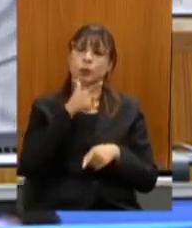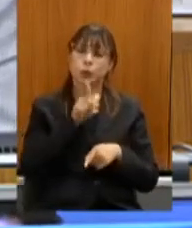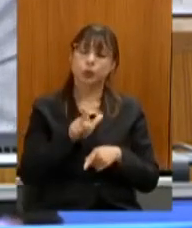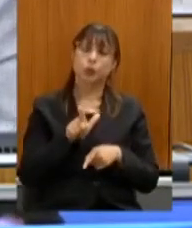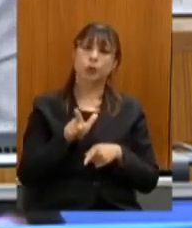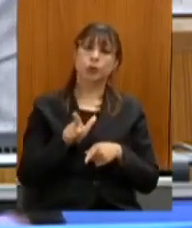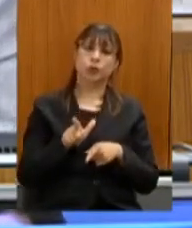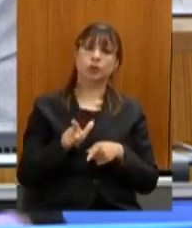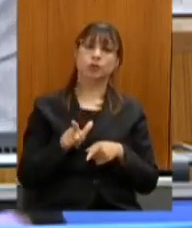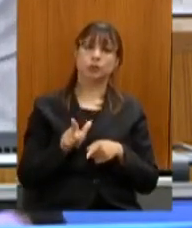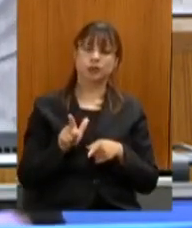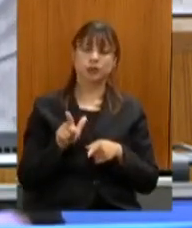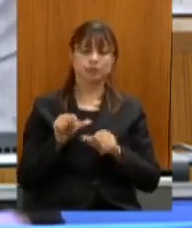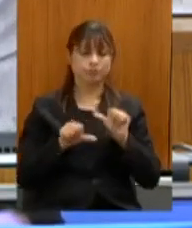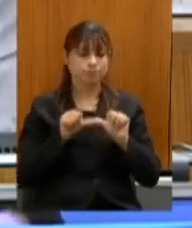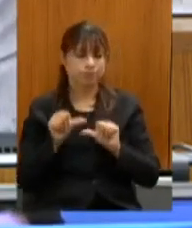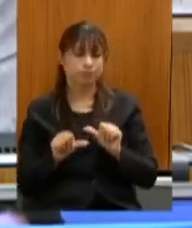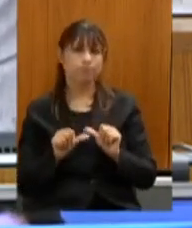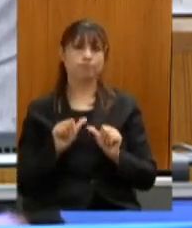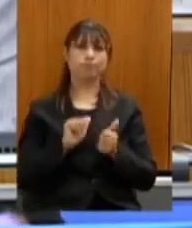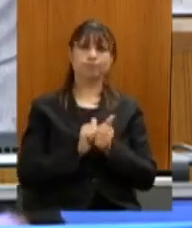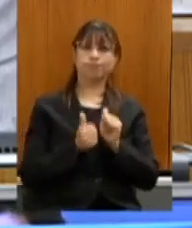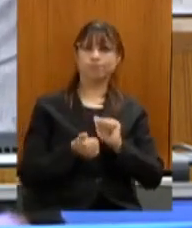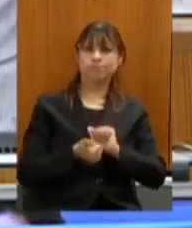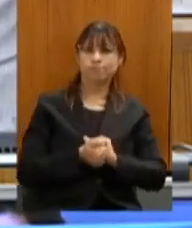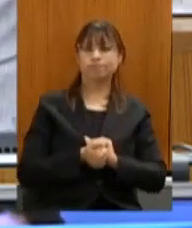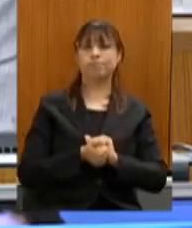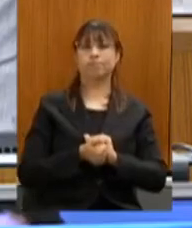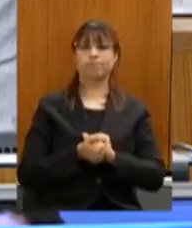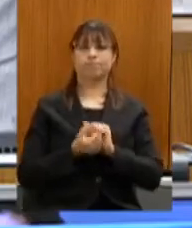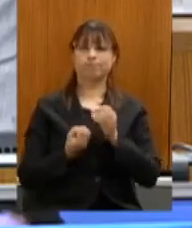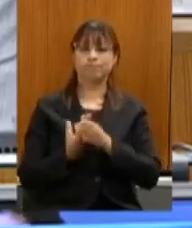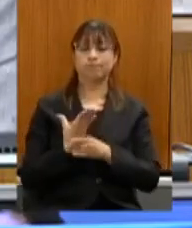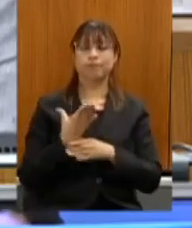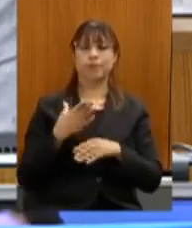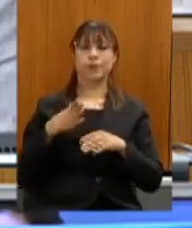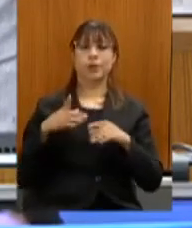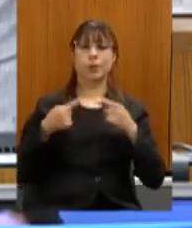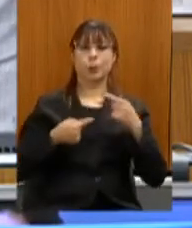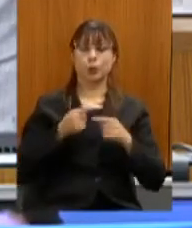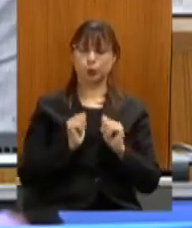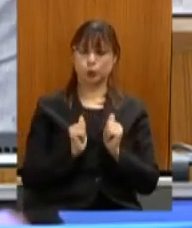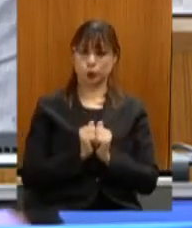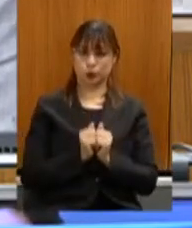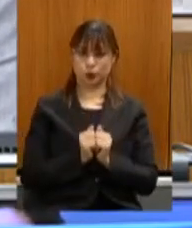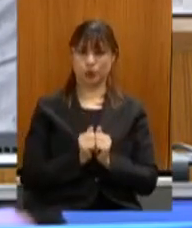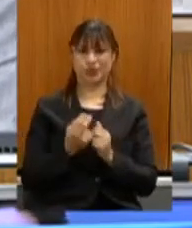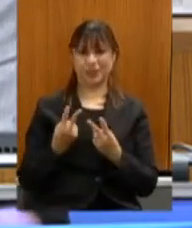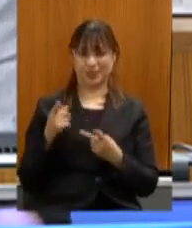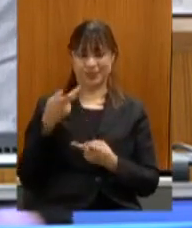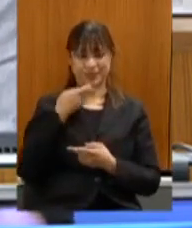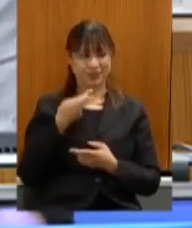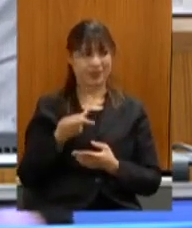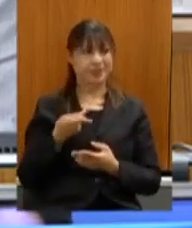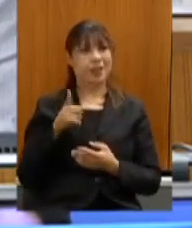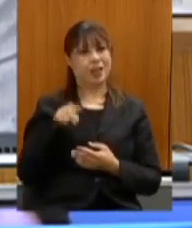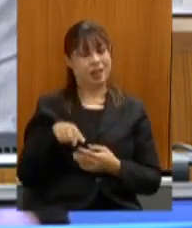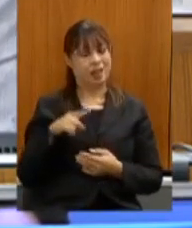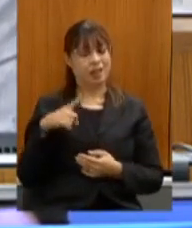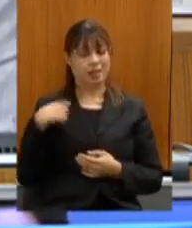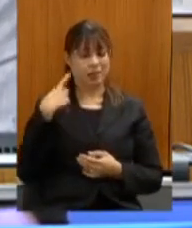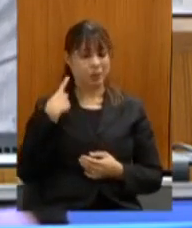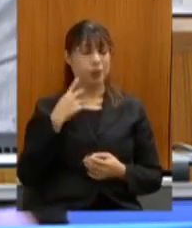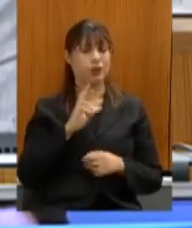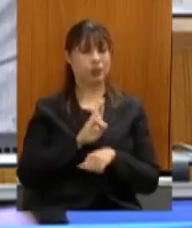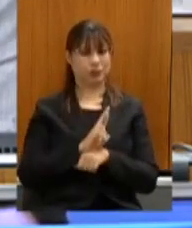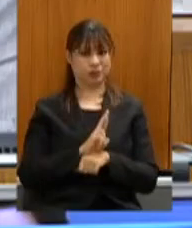modulando essas políticas juntos para que a gente como o senhor disse são os deputados que